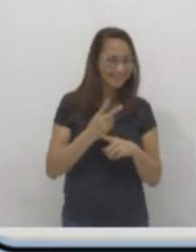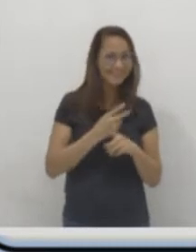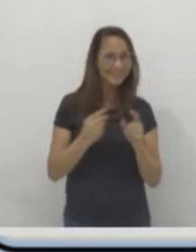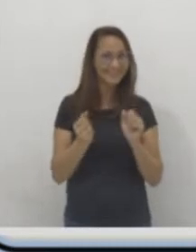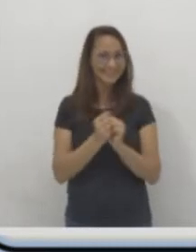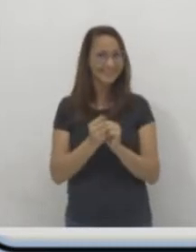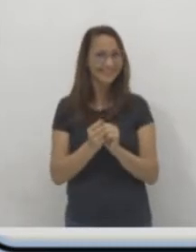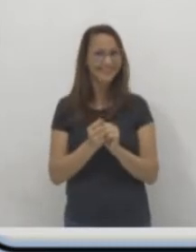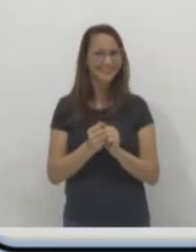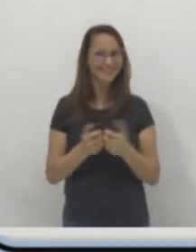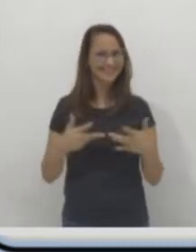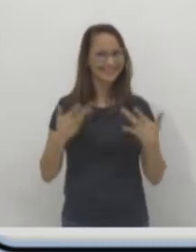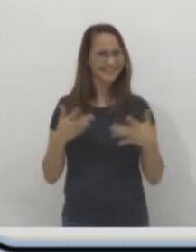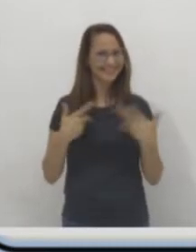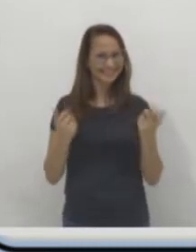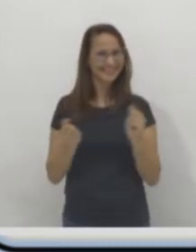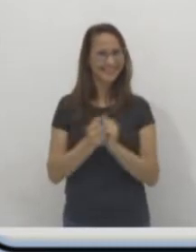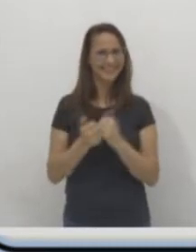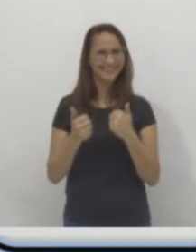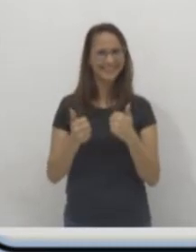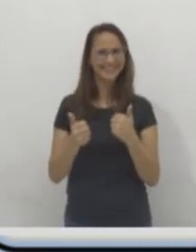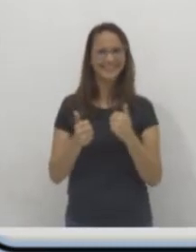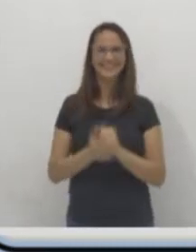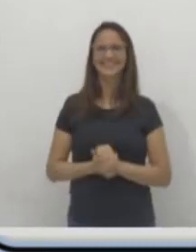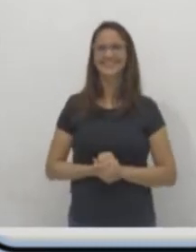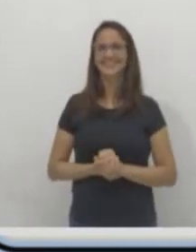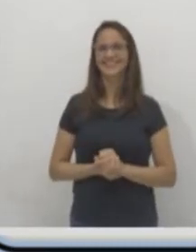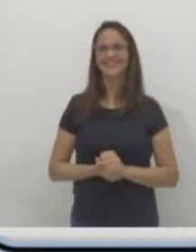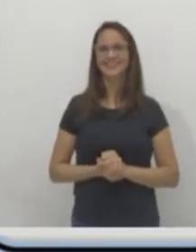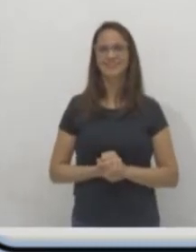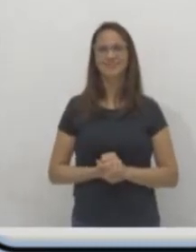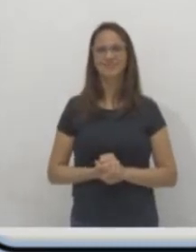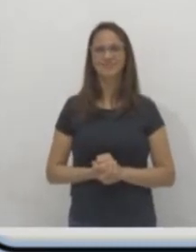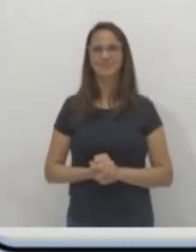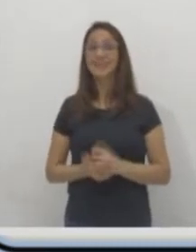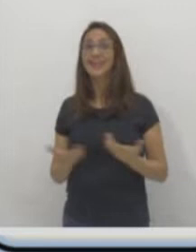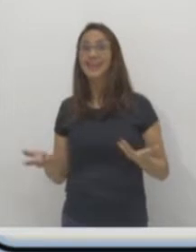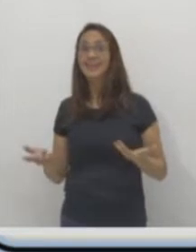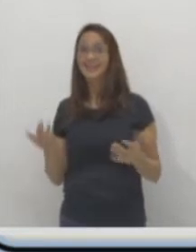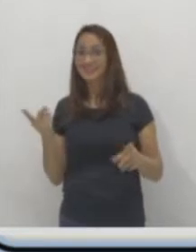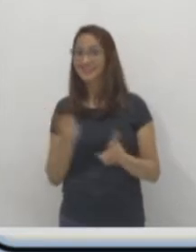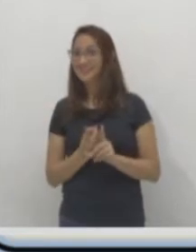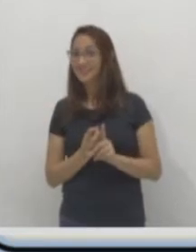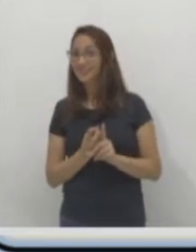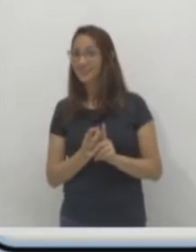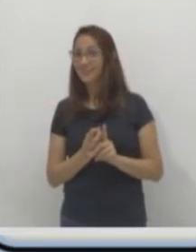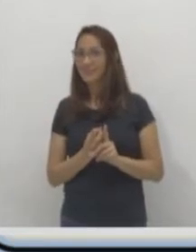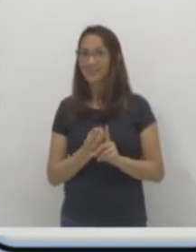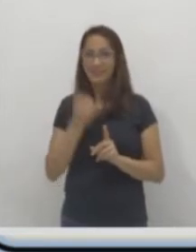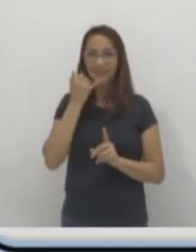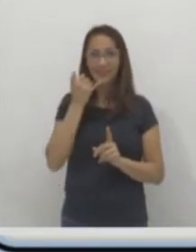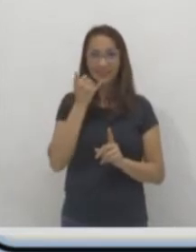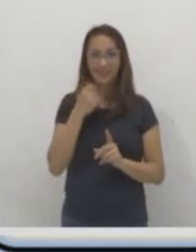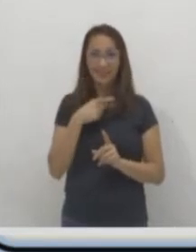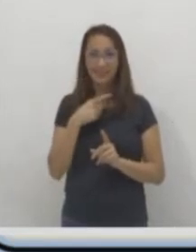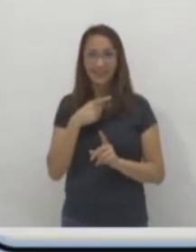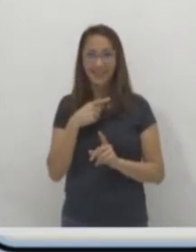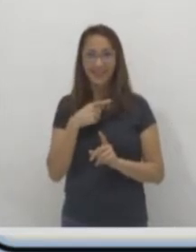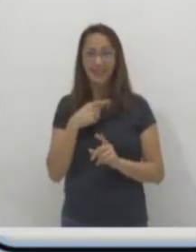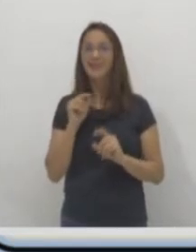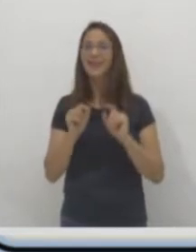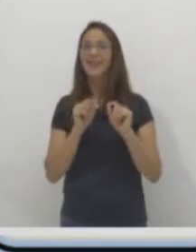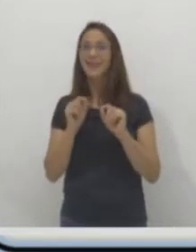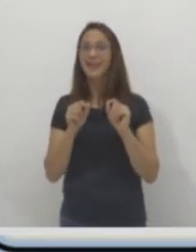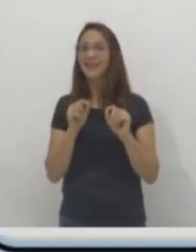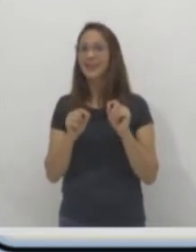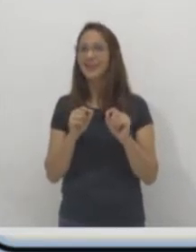são cheios de alegria. Vamos lá. Vamos ver se vocês acertaram onde está a lata. Mais alguém na linha aí? Deixa eu ver. Opa, deixa eu ver quem está aí.